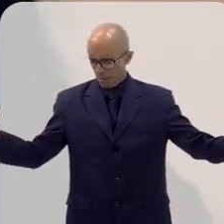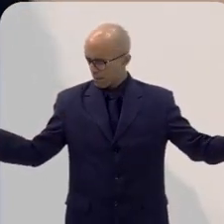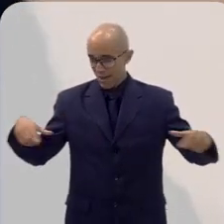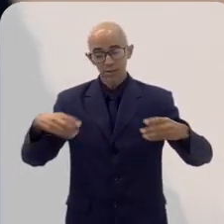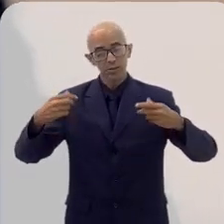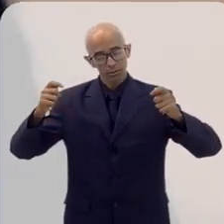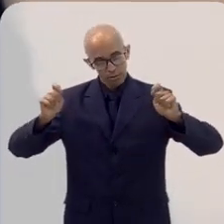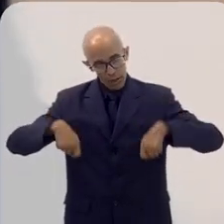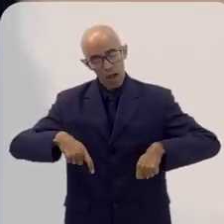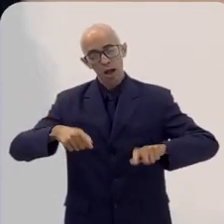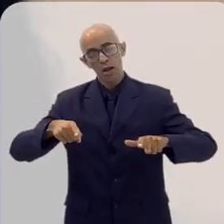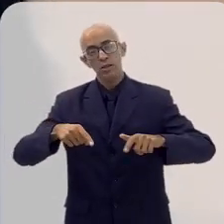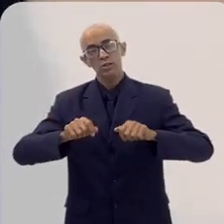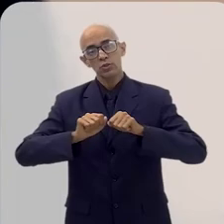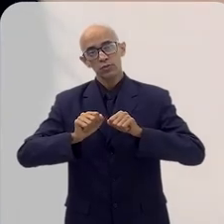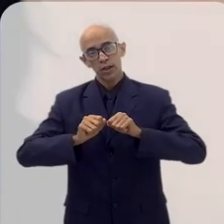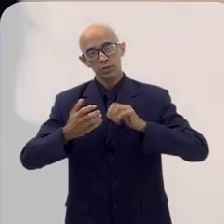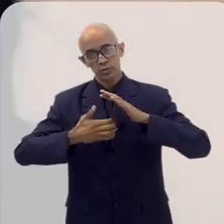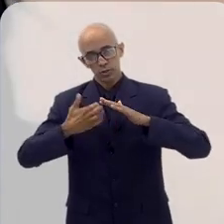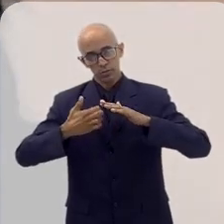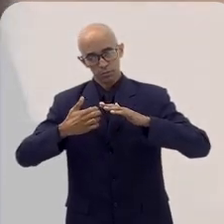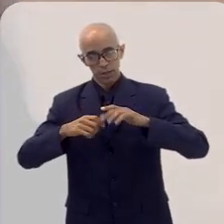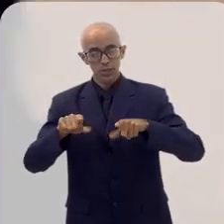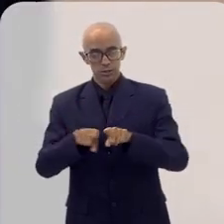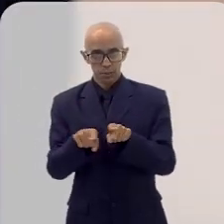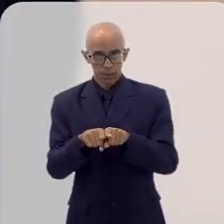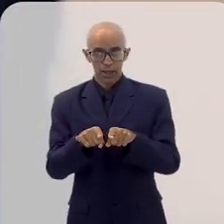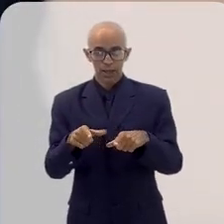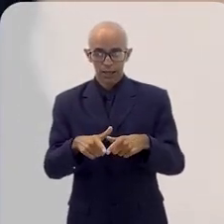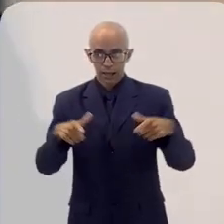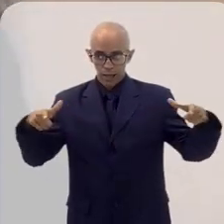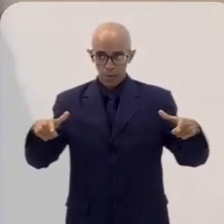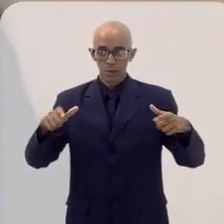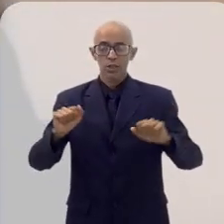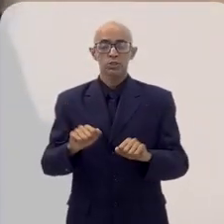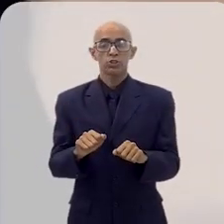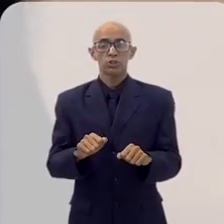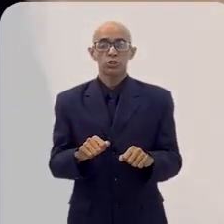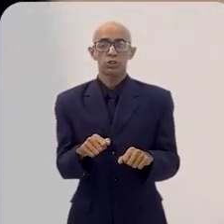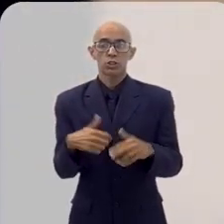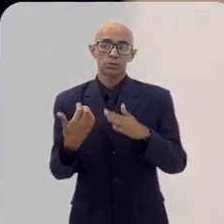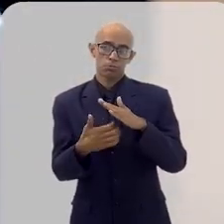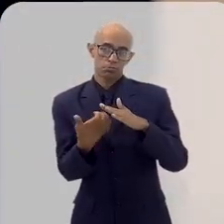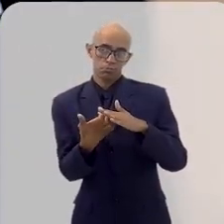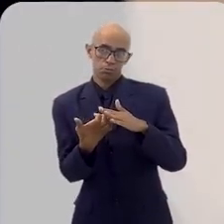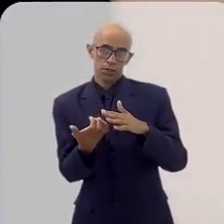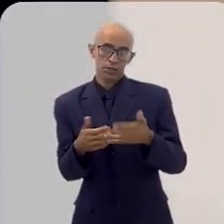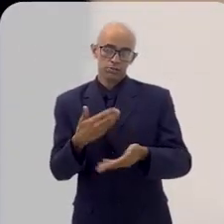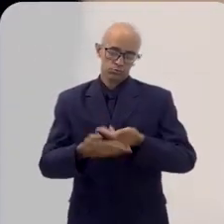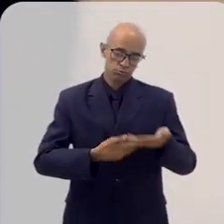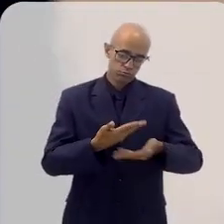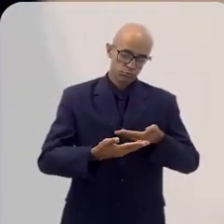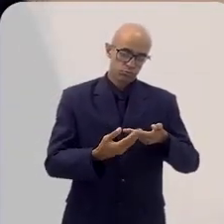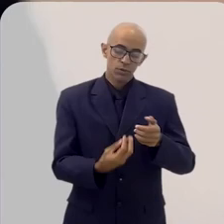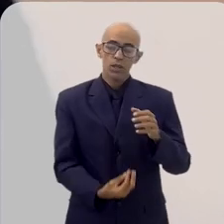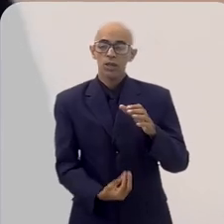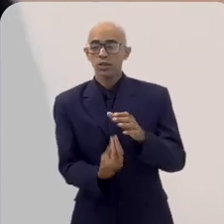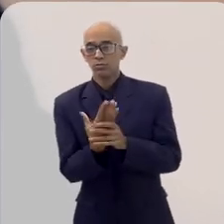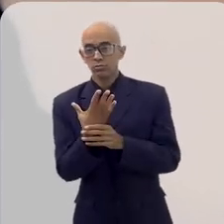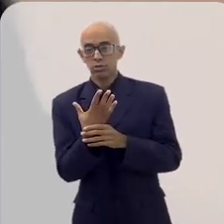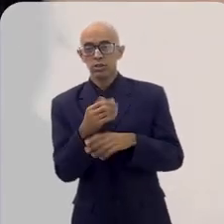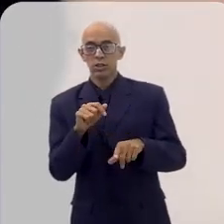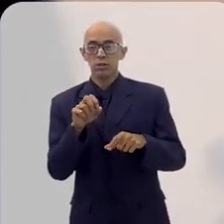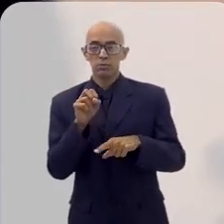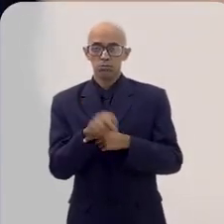nós temos de fazer a energia solar crescer aqui. Isso faz com que empresas cresçam, com que novas empresas integradoras se desenvolvam e